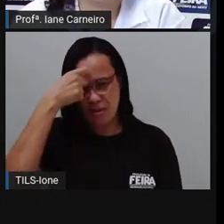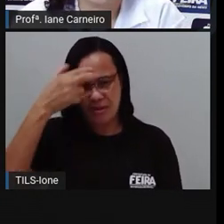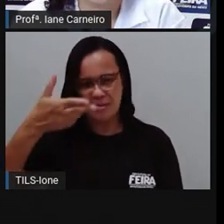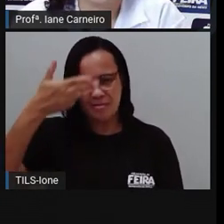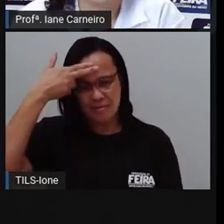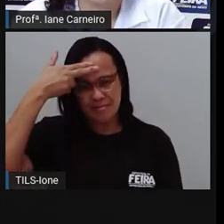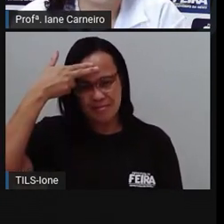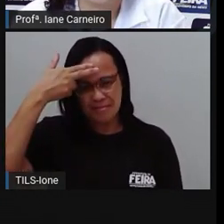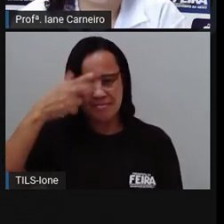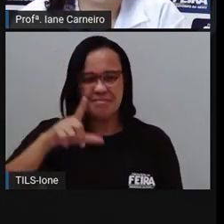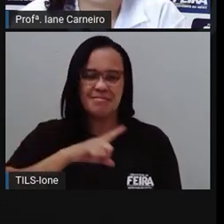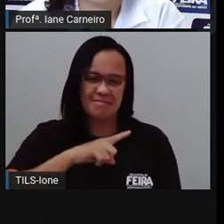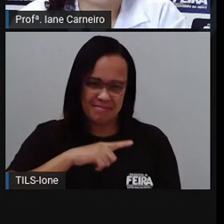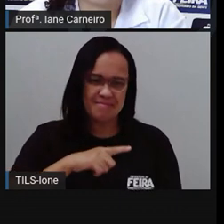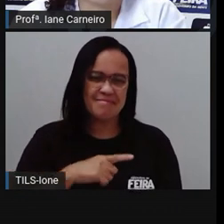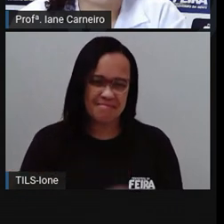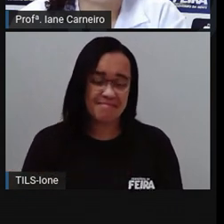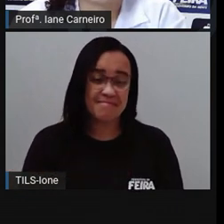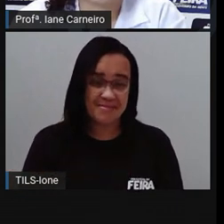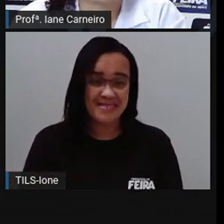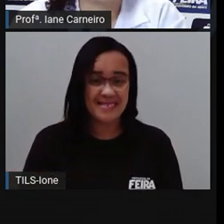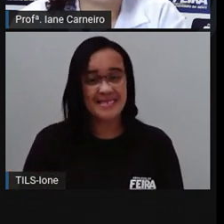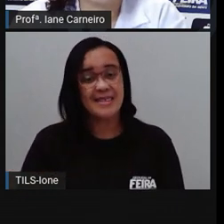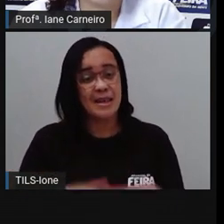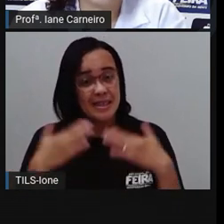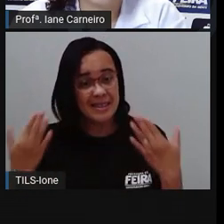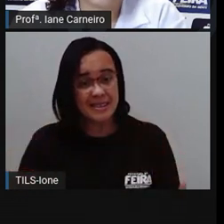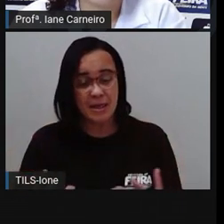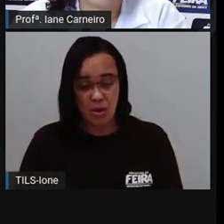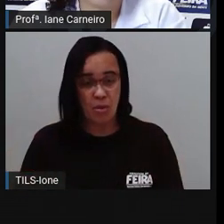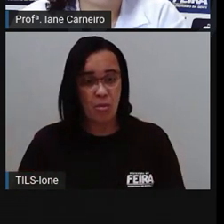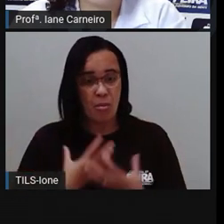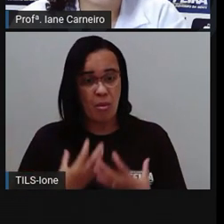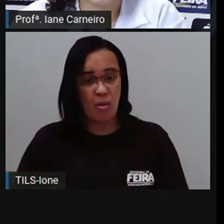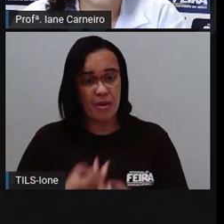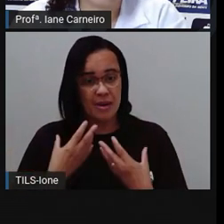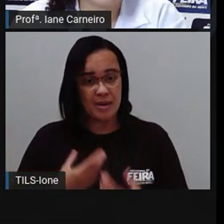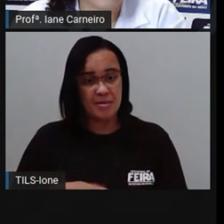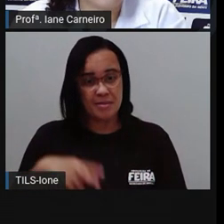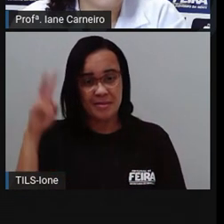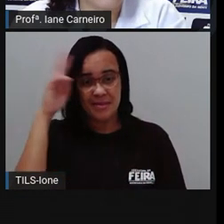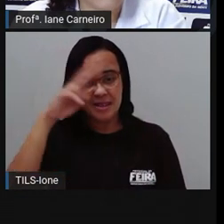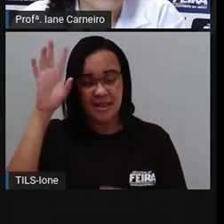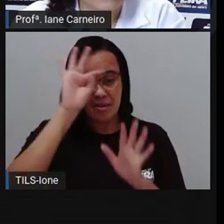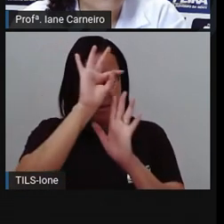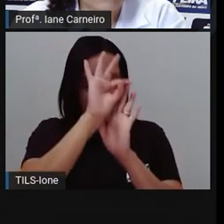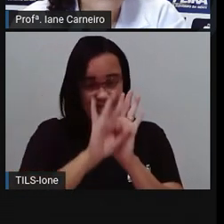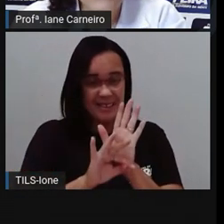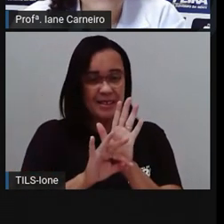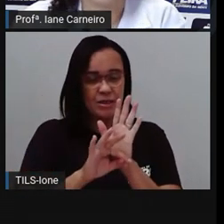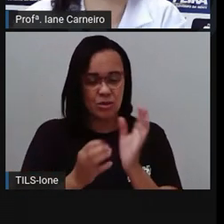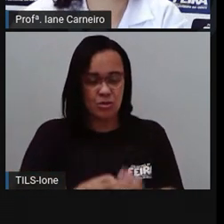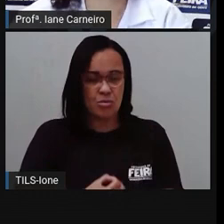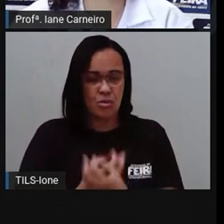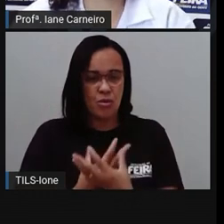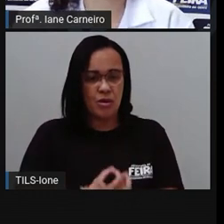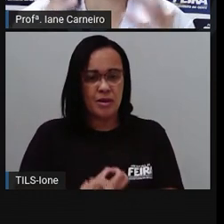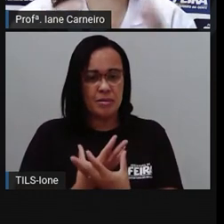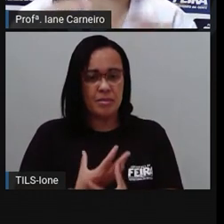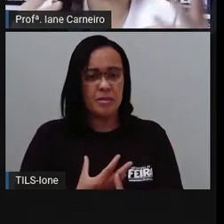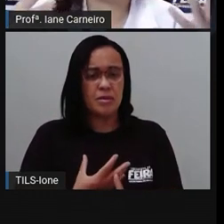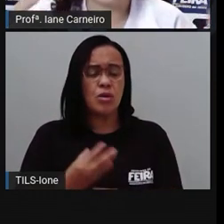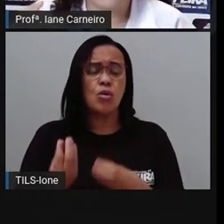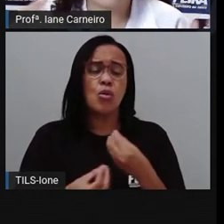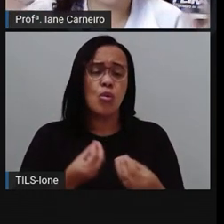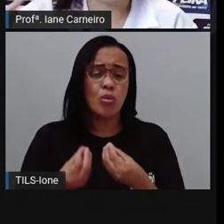E, ó, o poema, como a prova vai trazer aqui de novo, ó, só para vocês lembrarem do poema. Porque, ó, toda vez que a gente